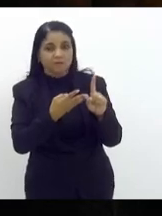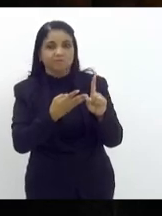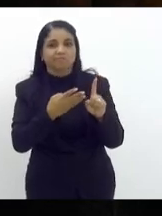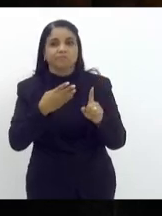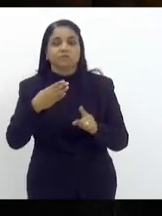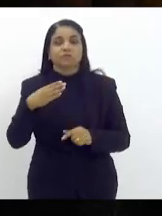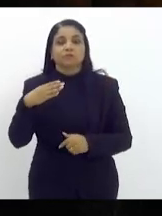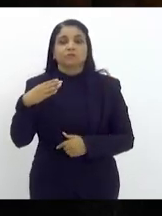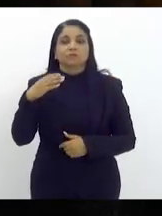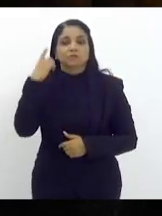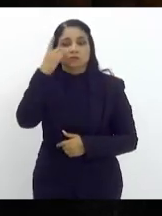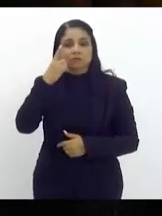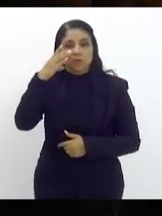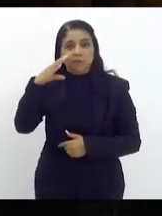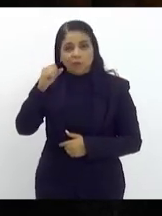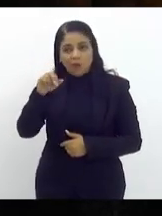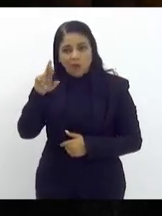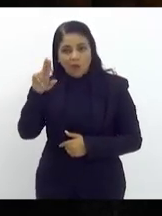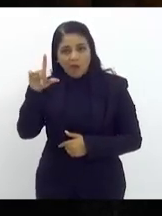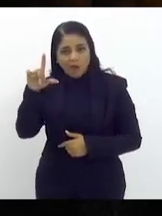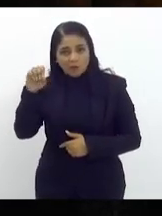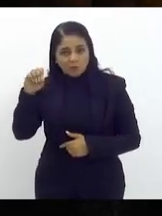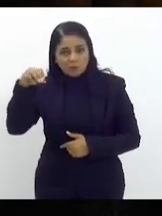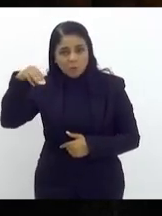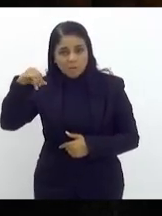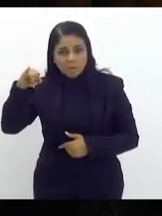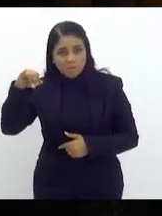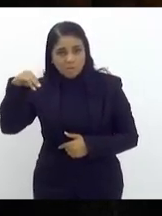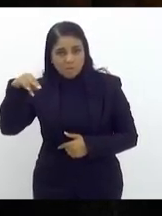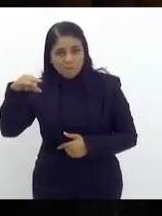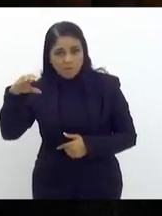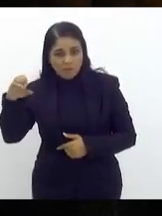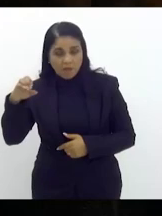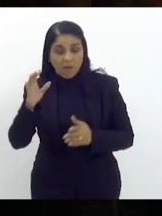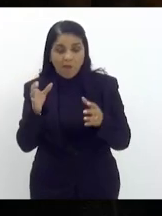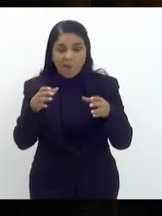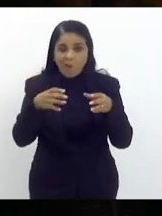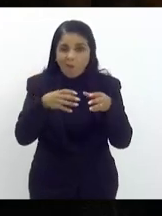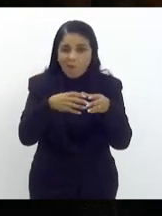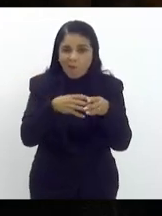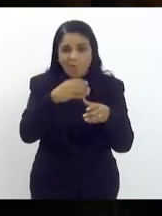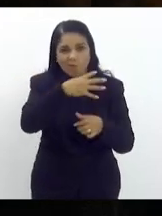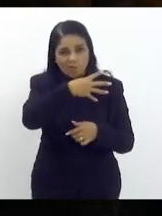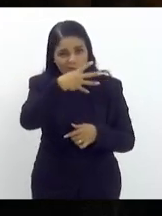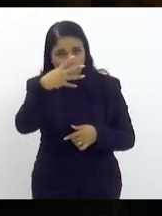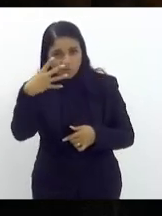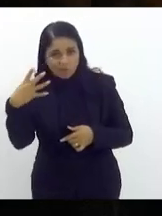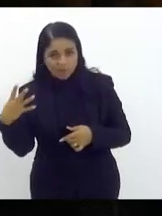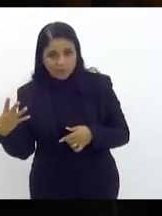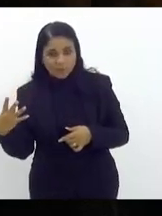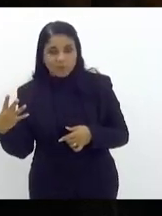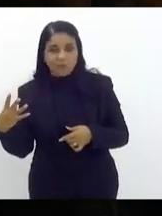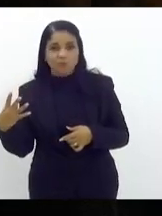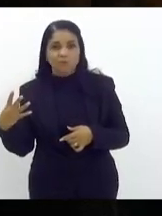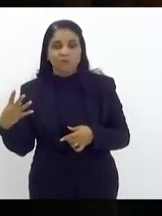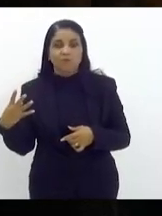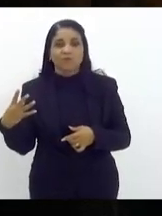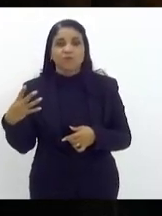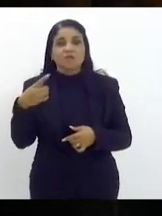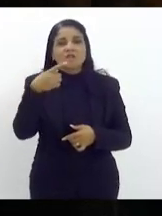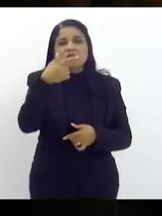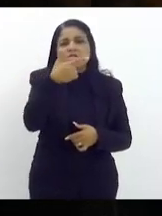Mink ao grupo Arco-Íris com 25